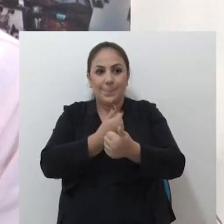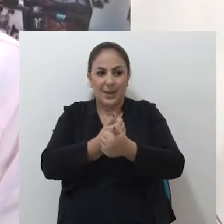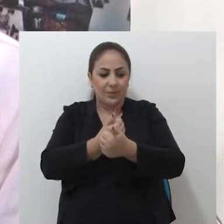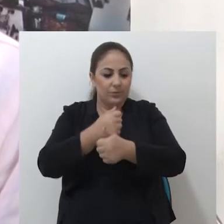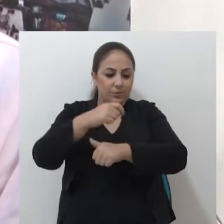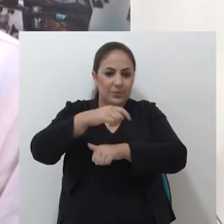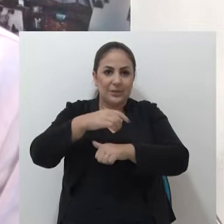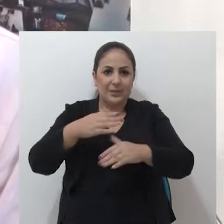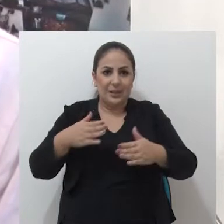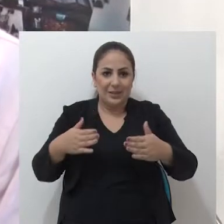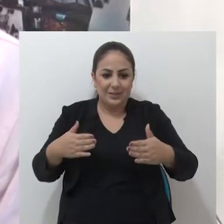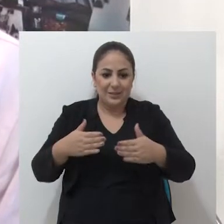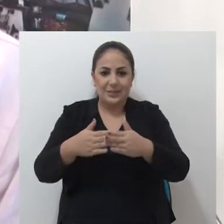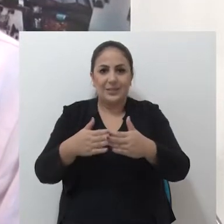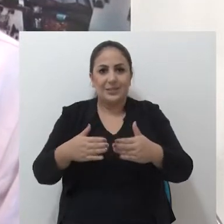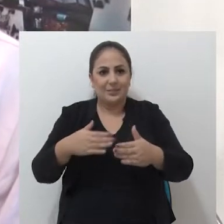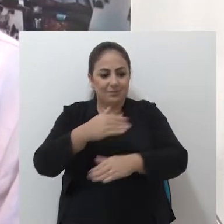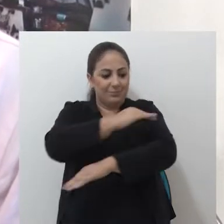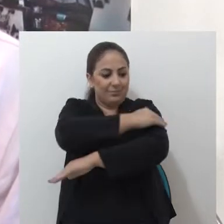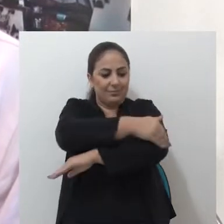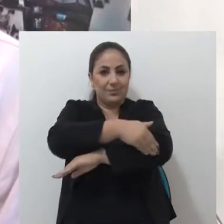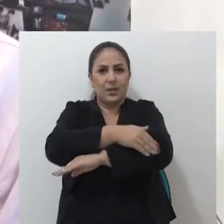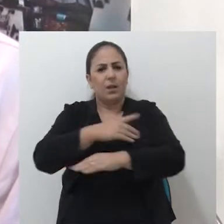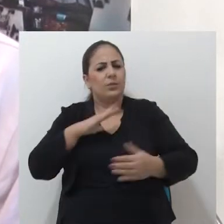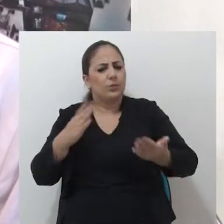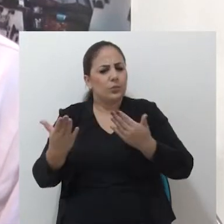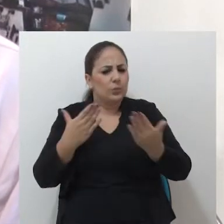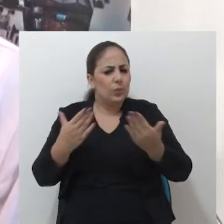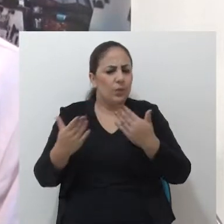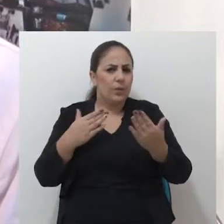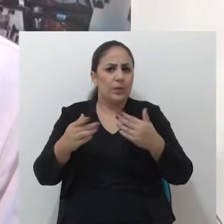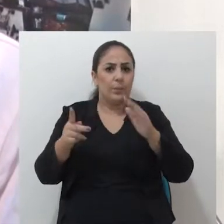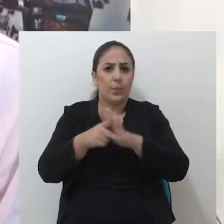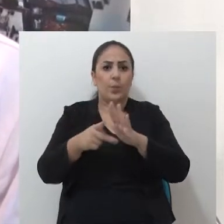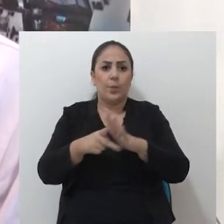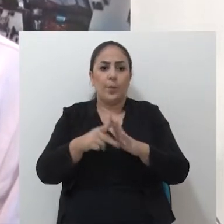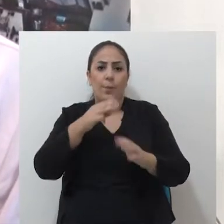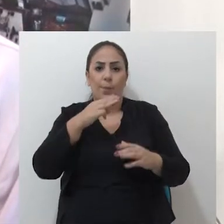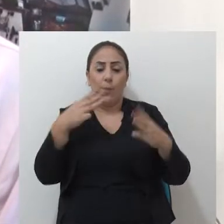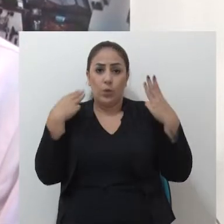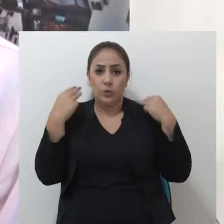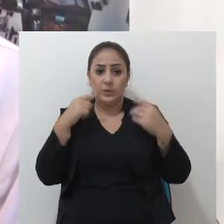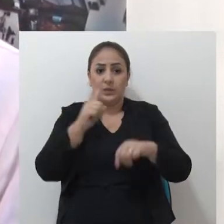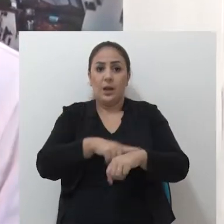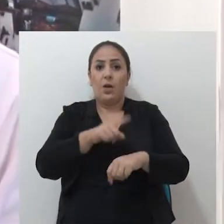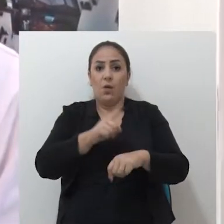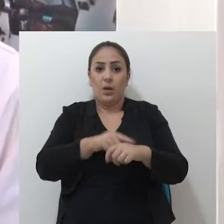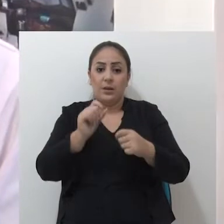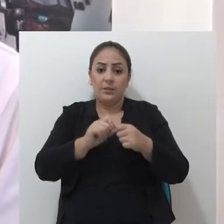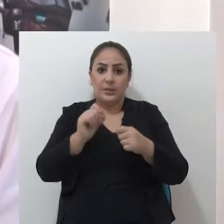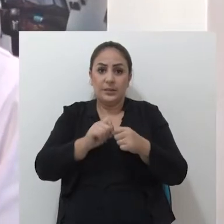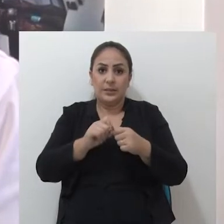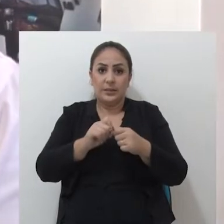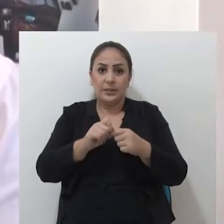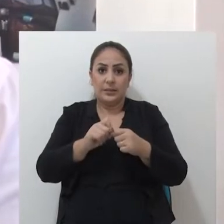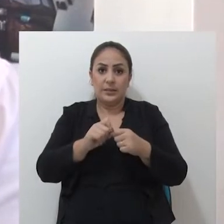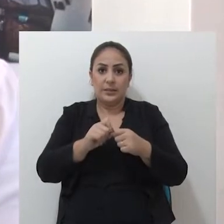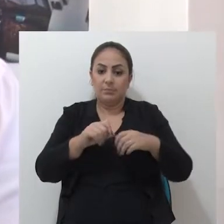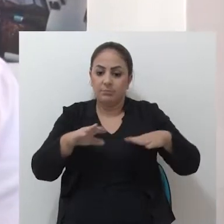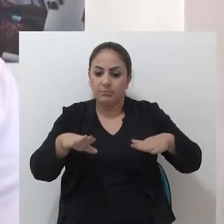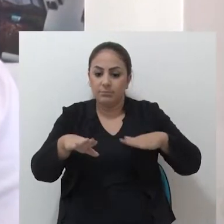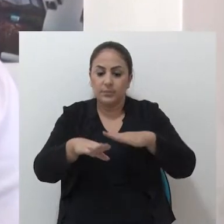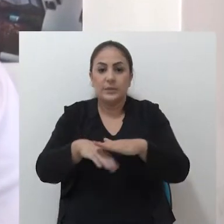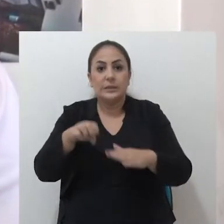próximas às esquinas. E isso acaba inclusive gerando dúvida por parte dos próprios motoristas quando vão fazer a